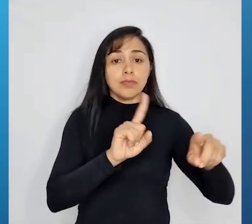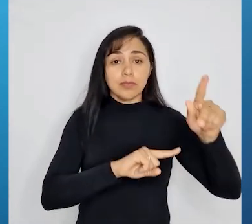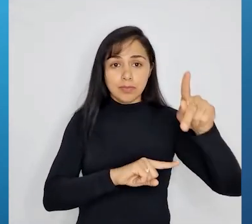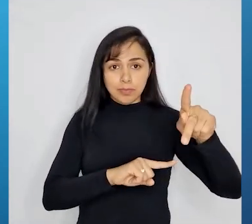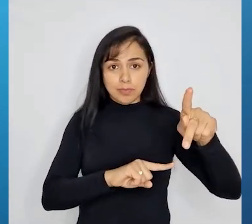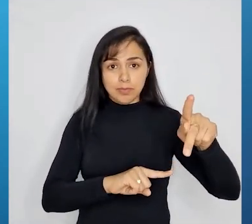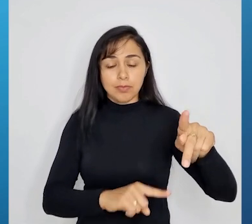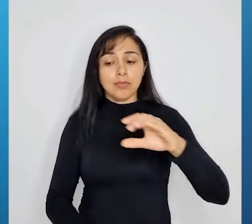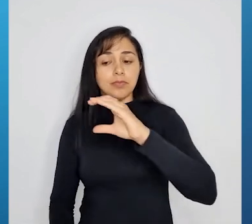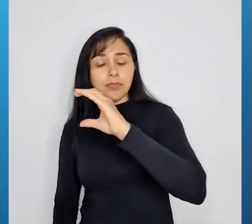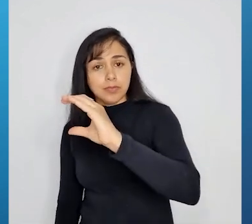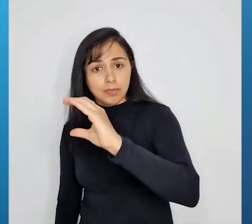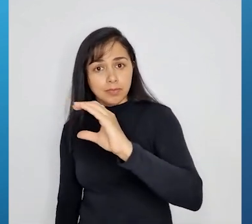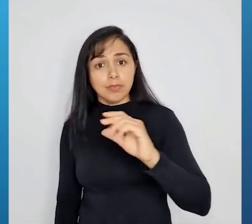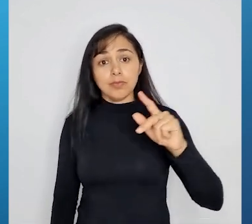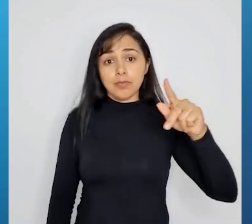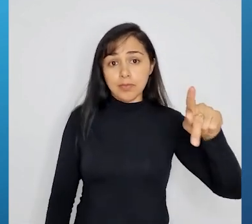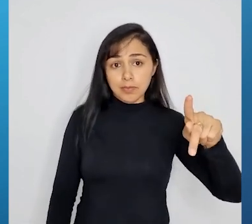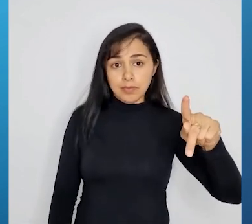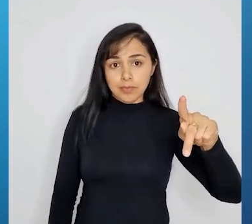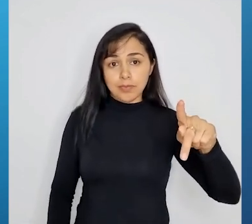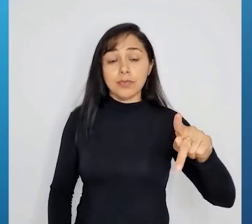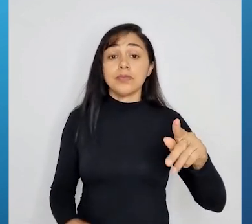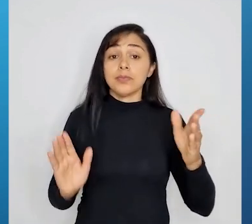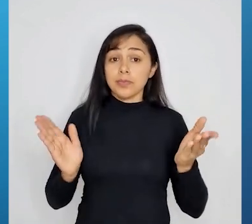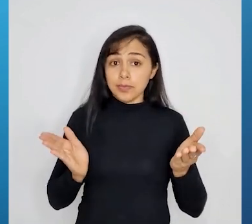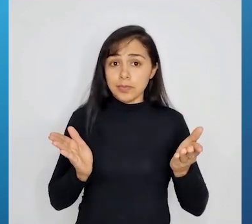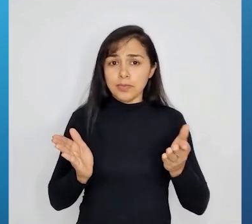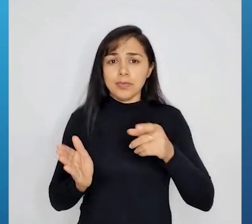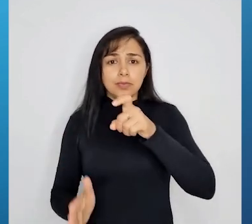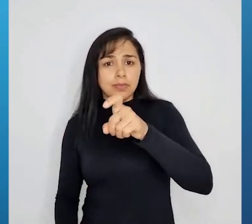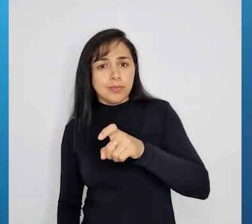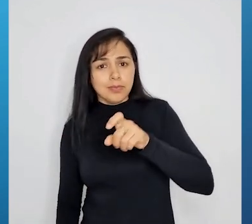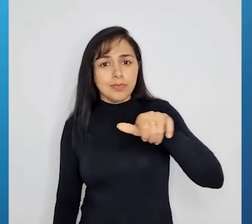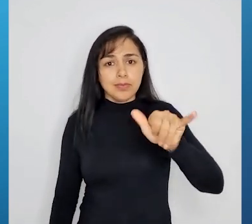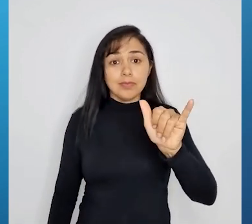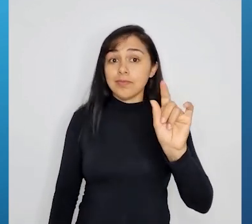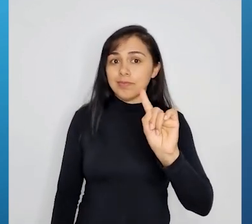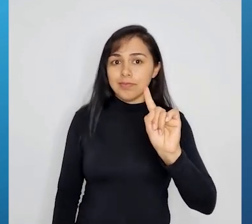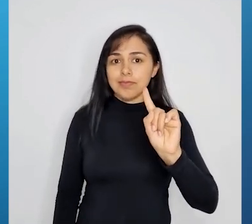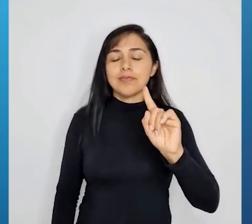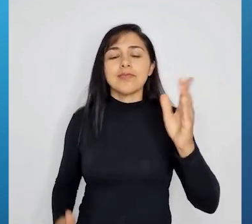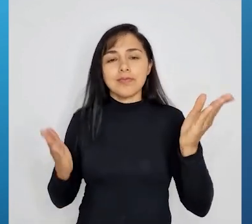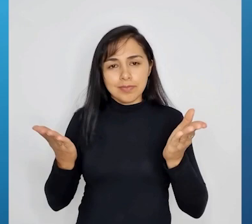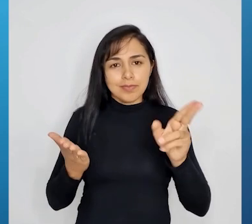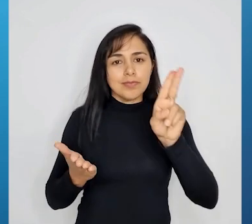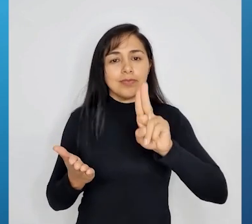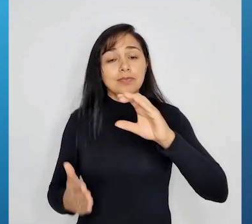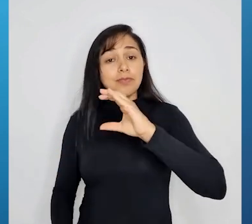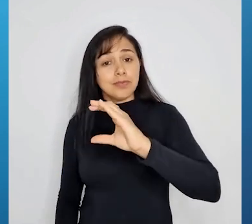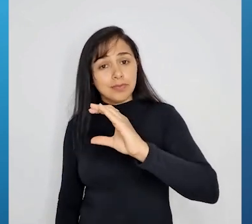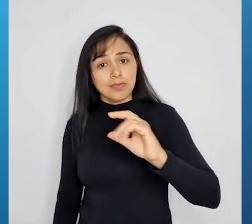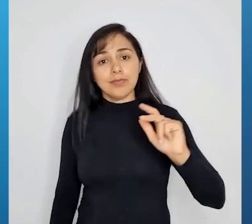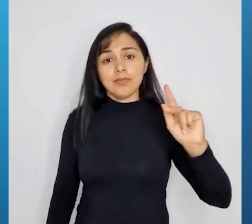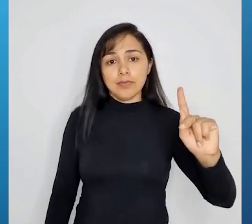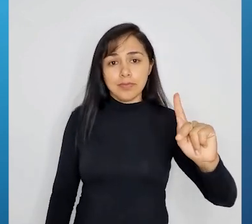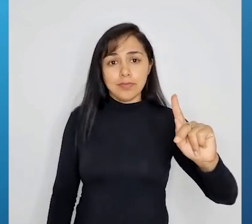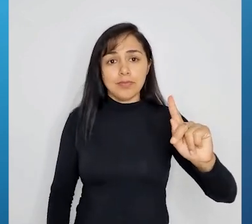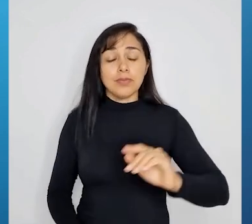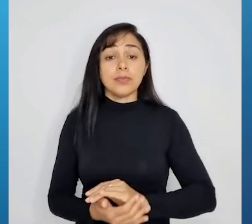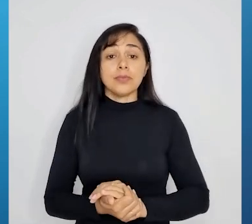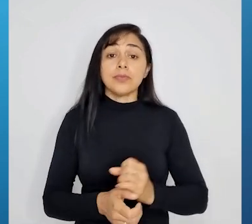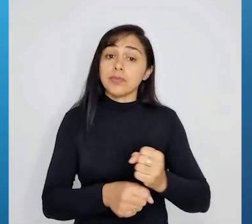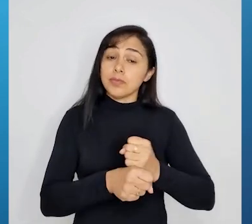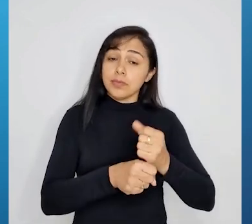que a gente costuma utilizar, mas a gente não é obrigado a ficar usando sempre o X e Y. Em 2011, a soma das